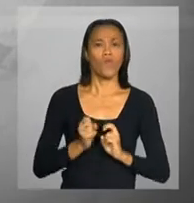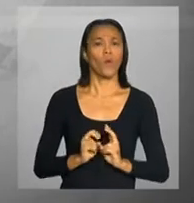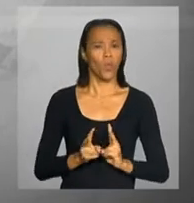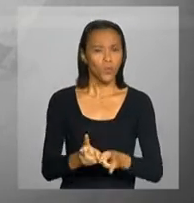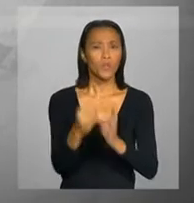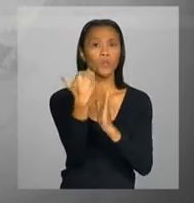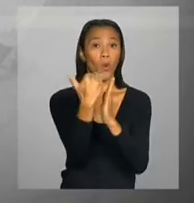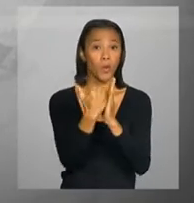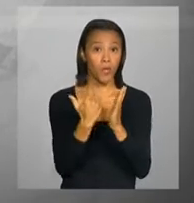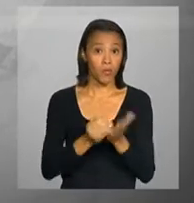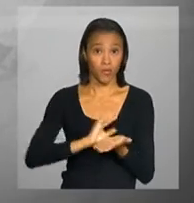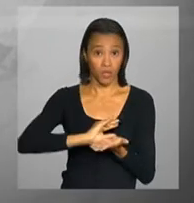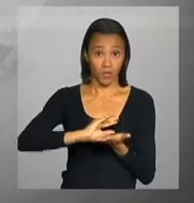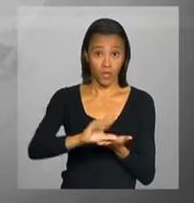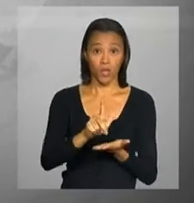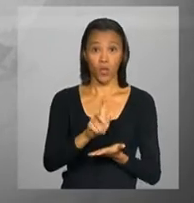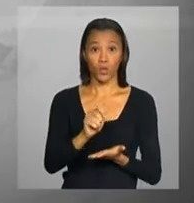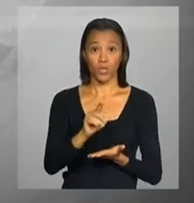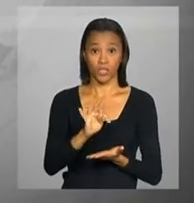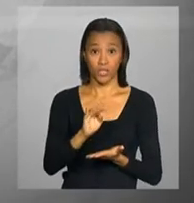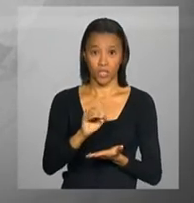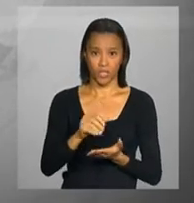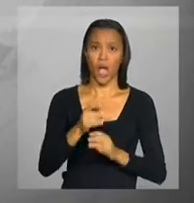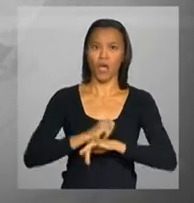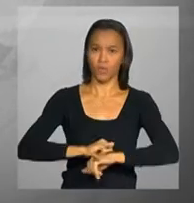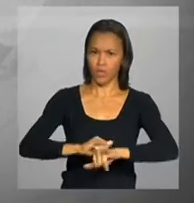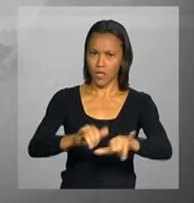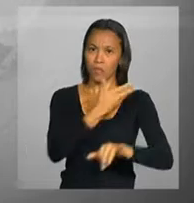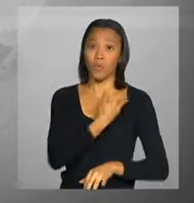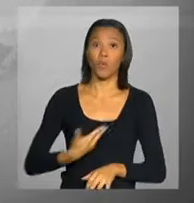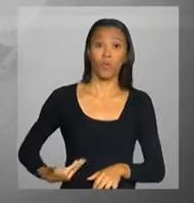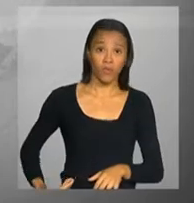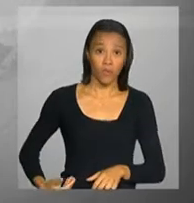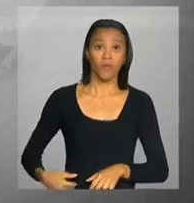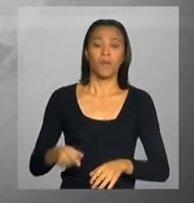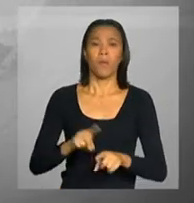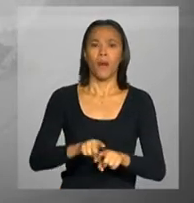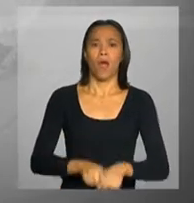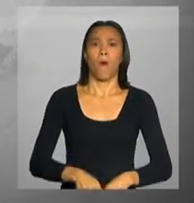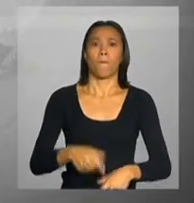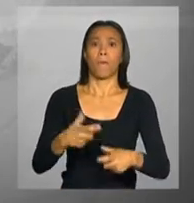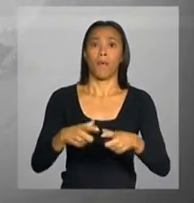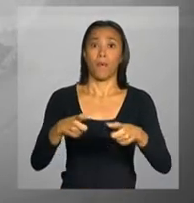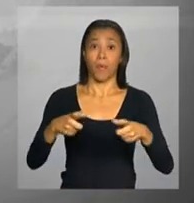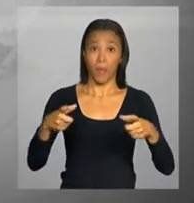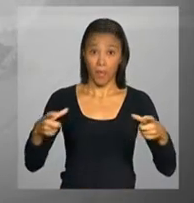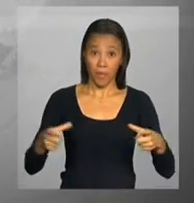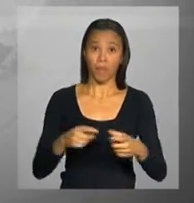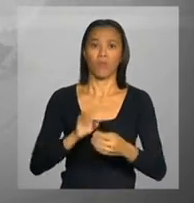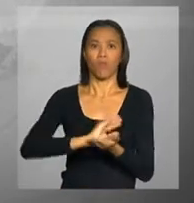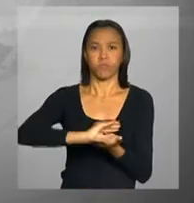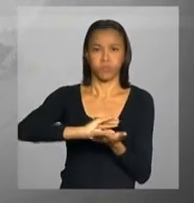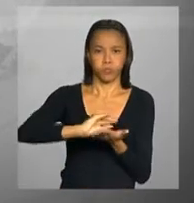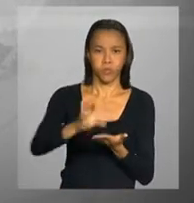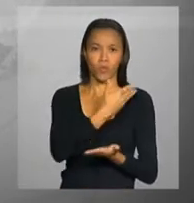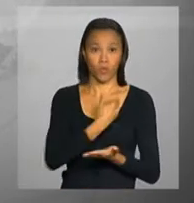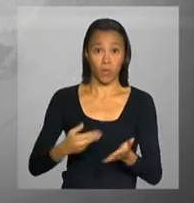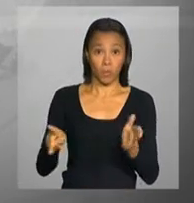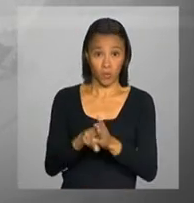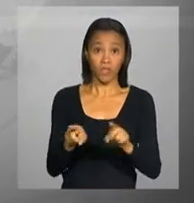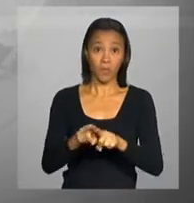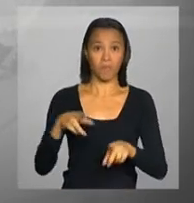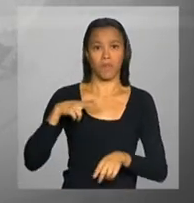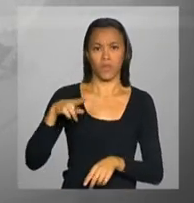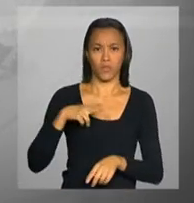continuidade do programa de investimentos em logística anunciado pelo governo para aumentar a escala dos investimentos públicos e